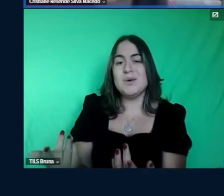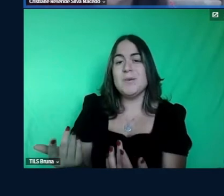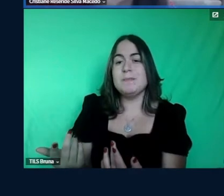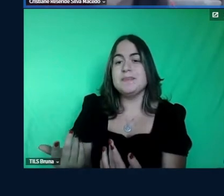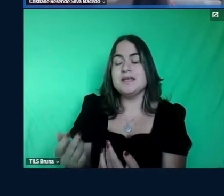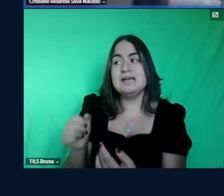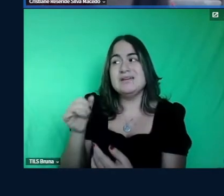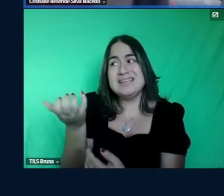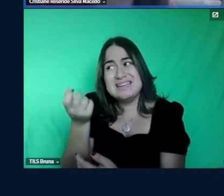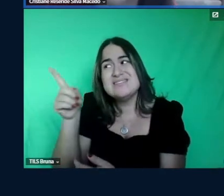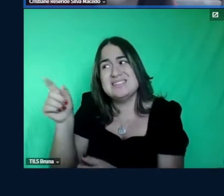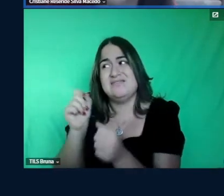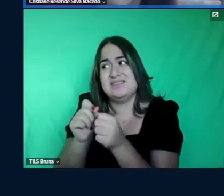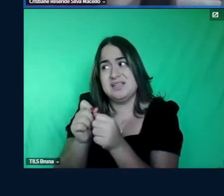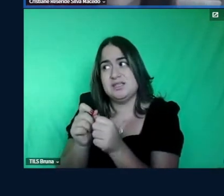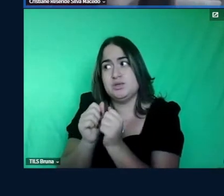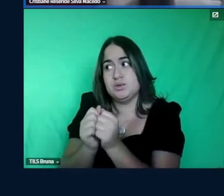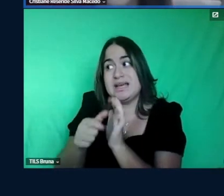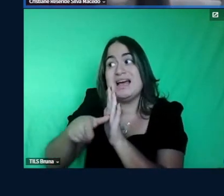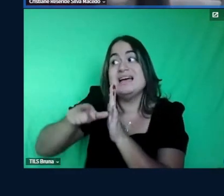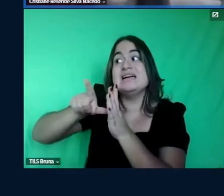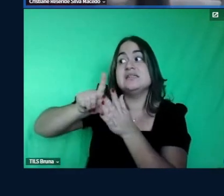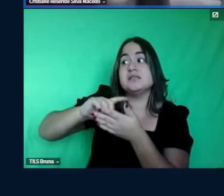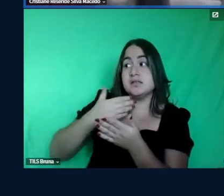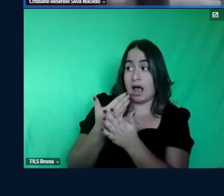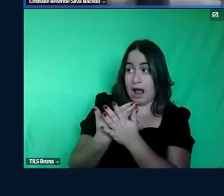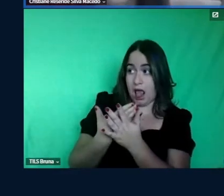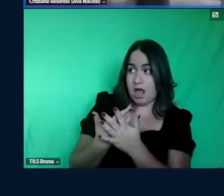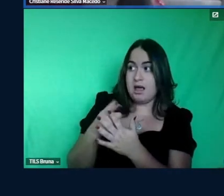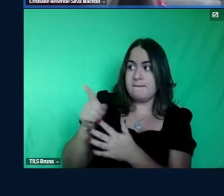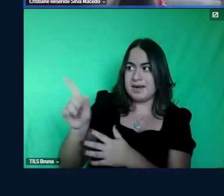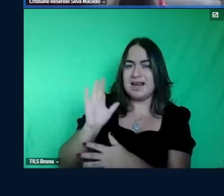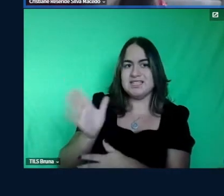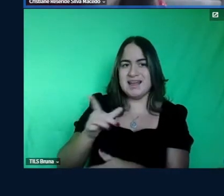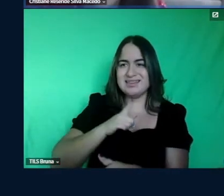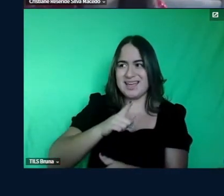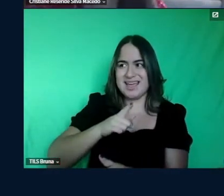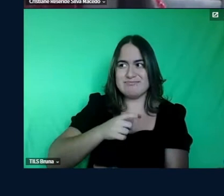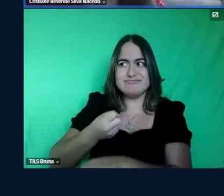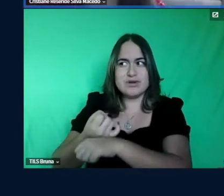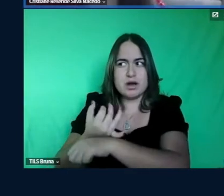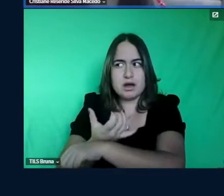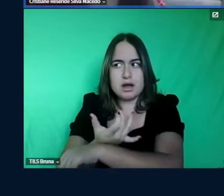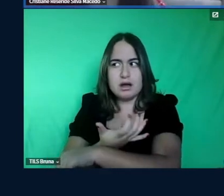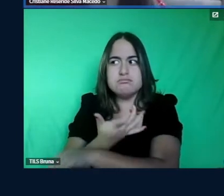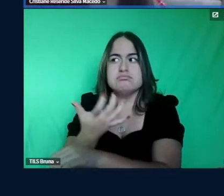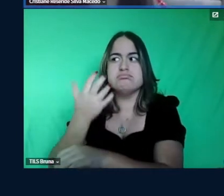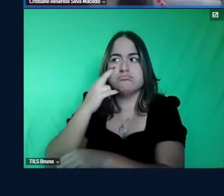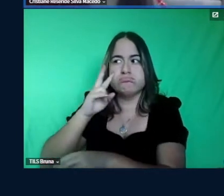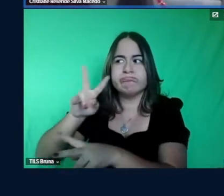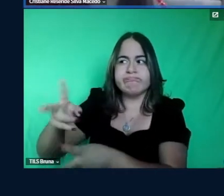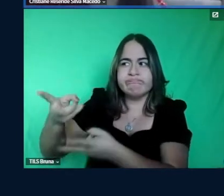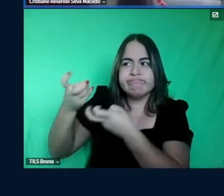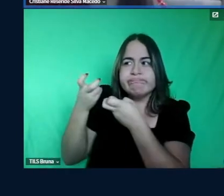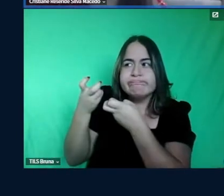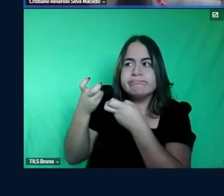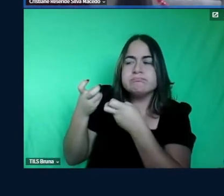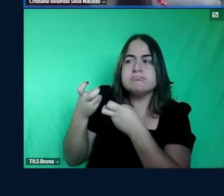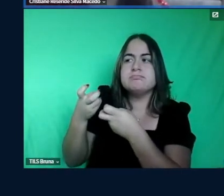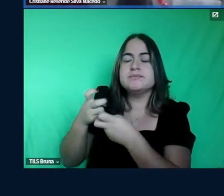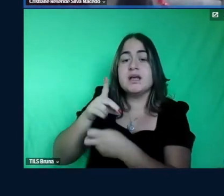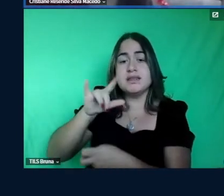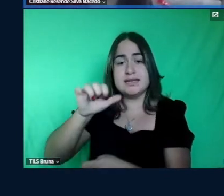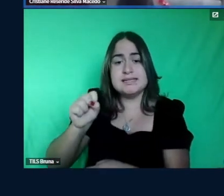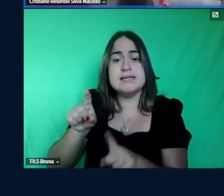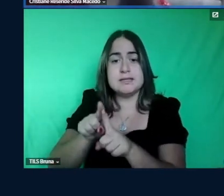esse listening com ela antes da aula para ela se familiarizar no listening até utilizei a mesma